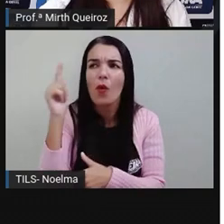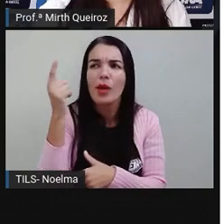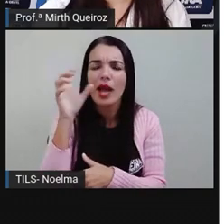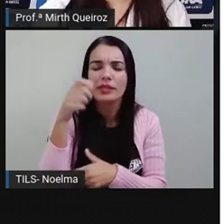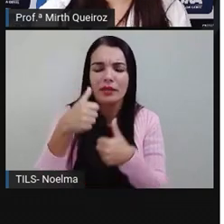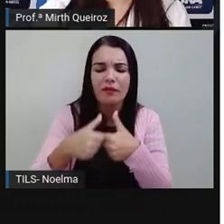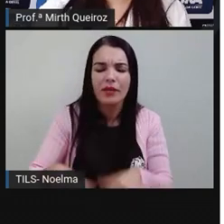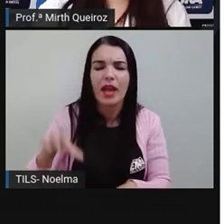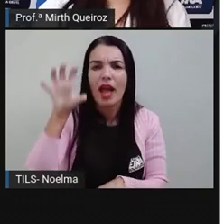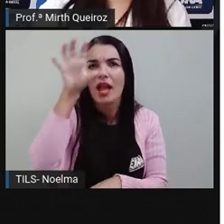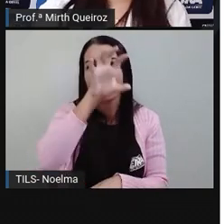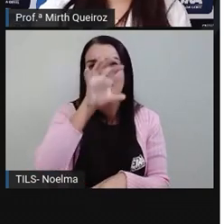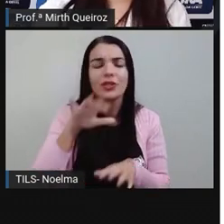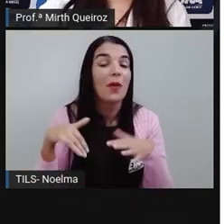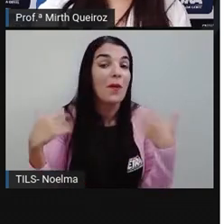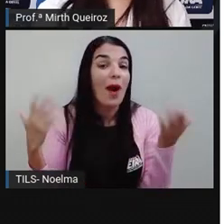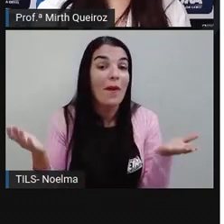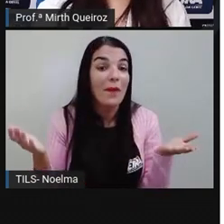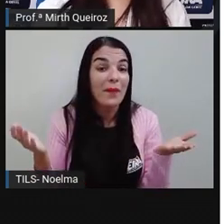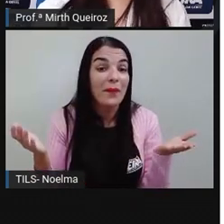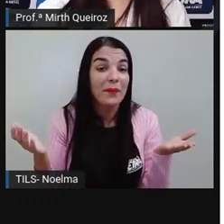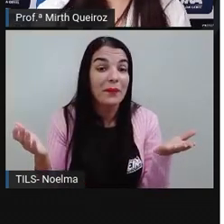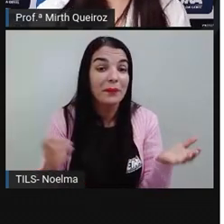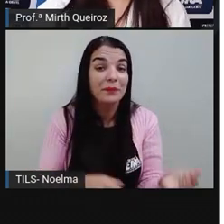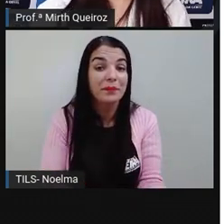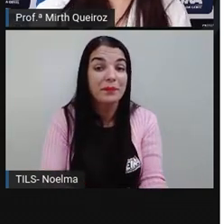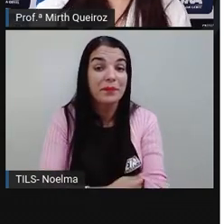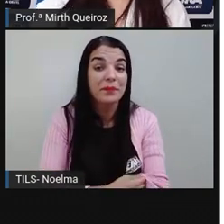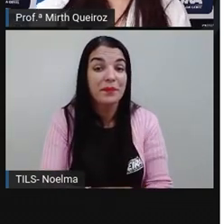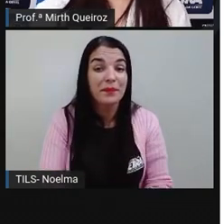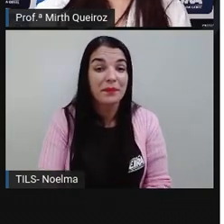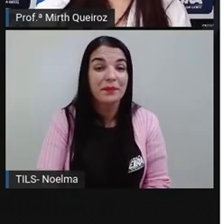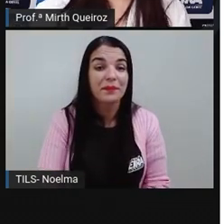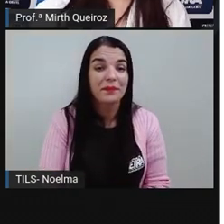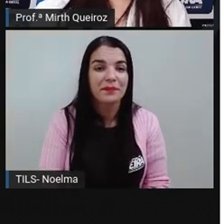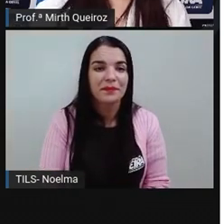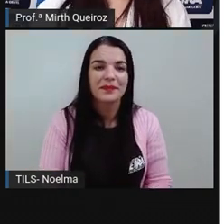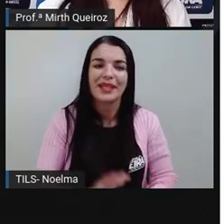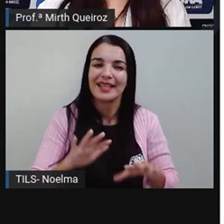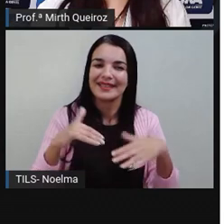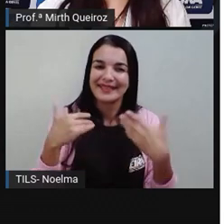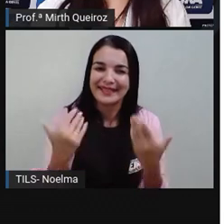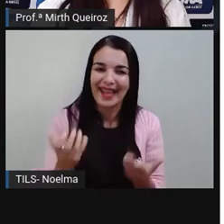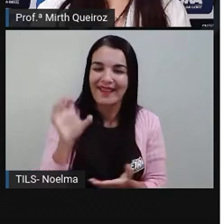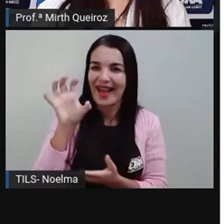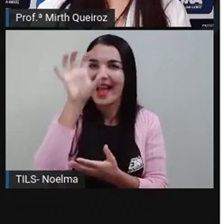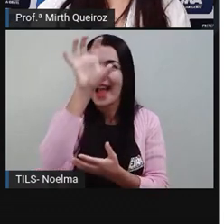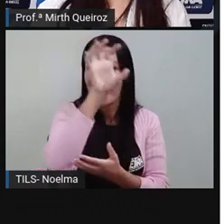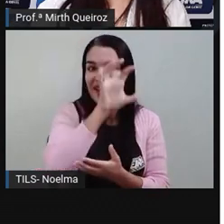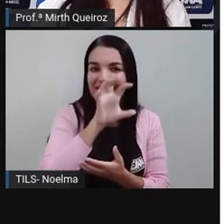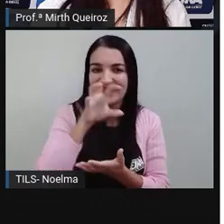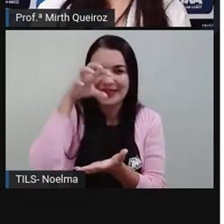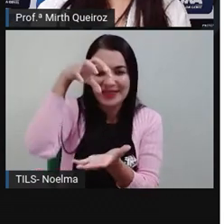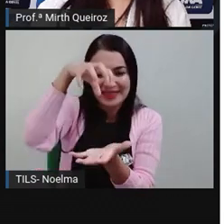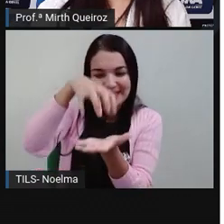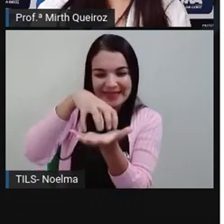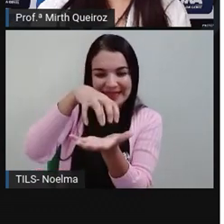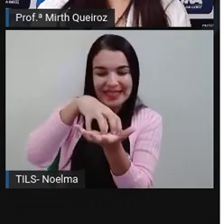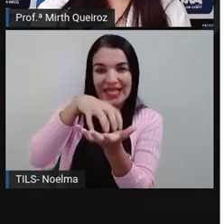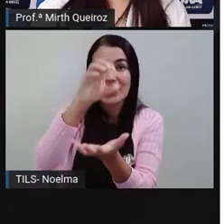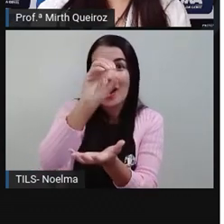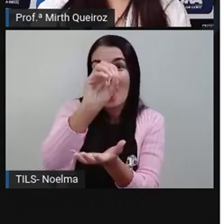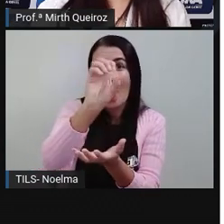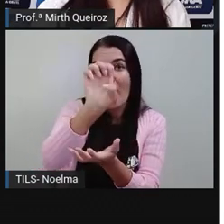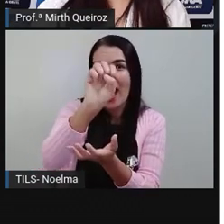brasileira? Qual é? A região Centro-Oeste. Centro